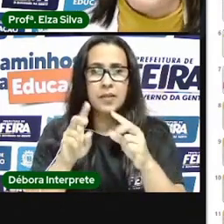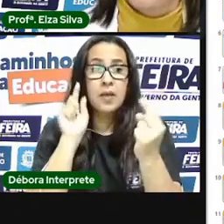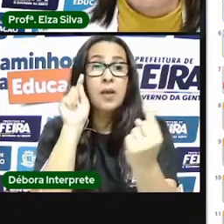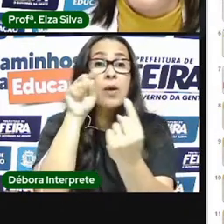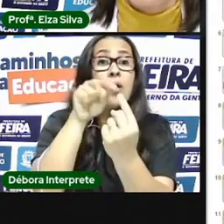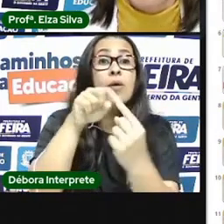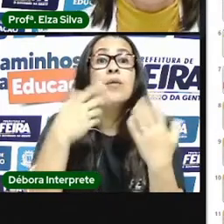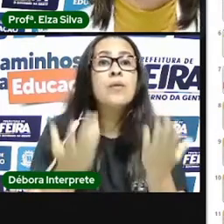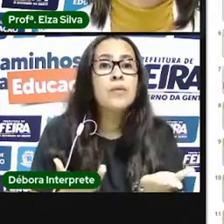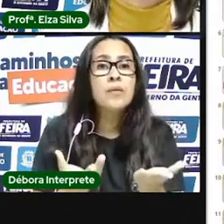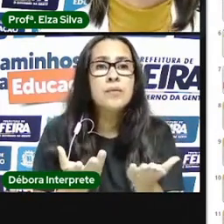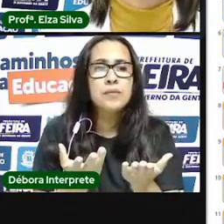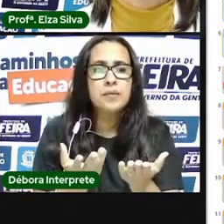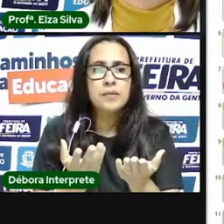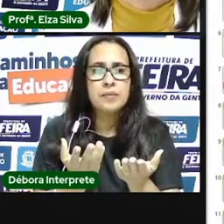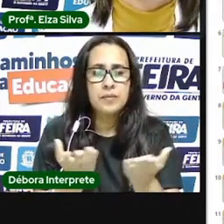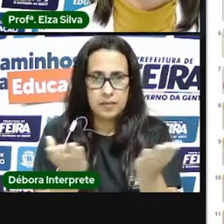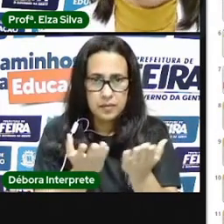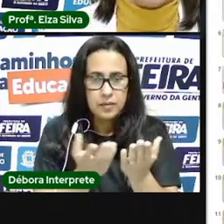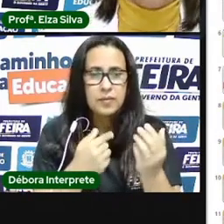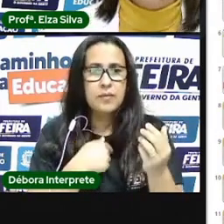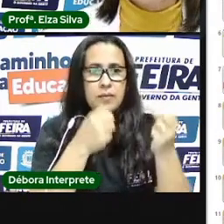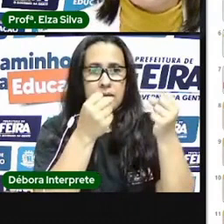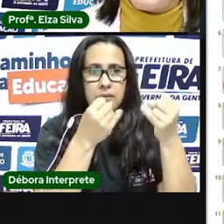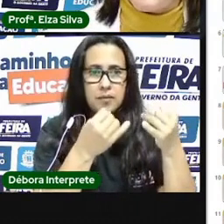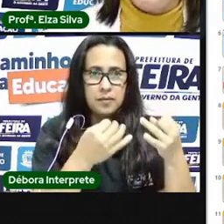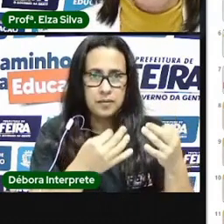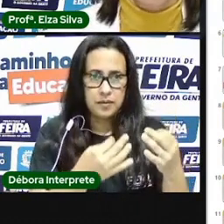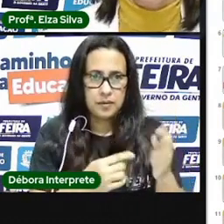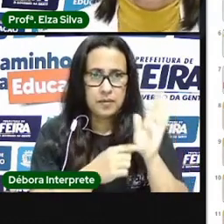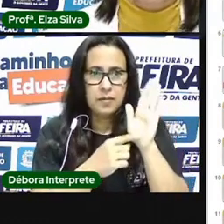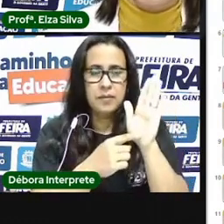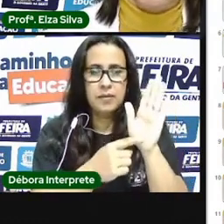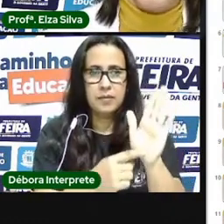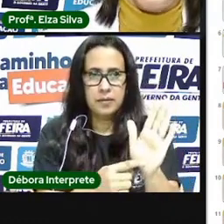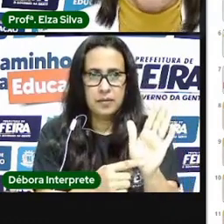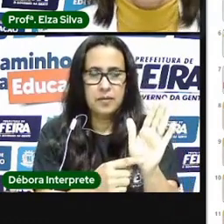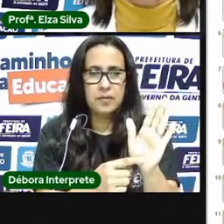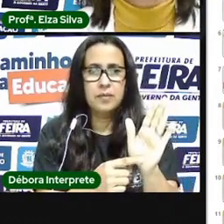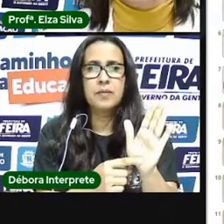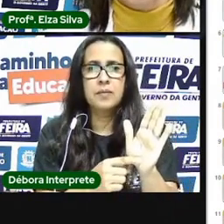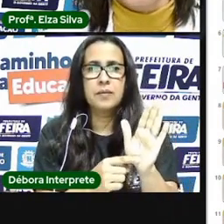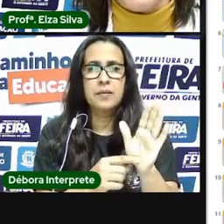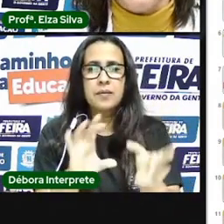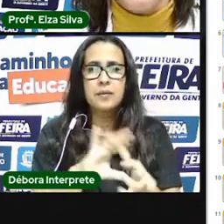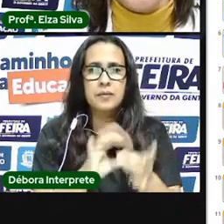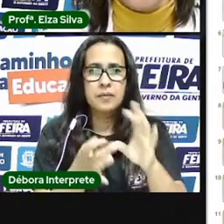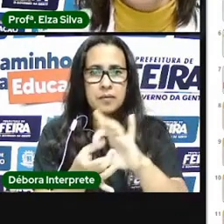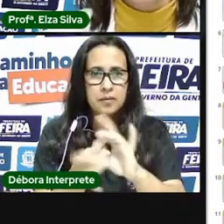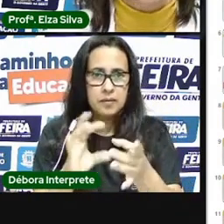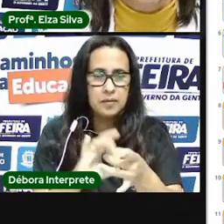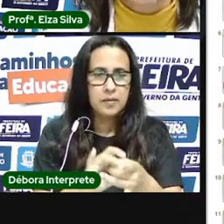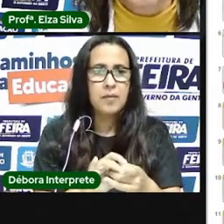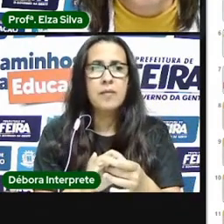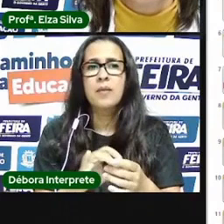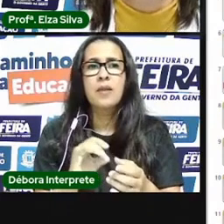aprendizagem. Acompanhe comigo. Queremos identificar, contextualizar, experimentar e